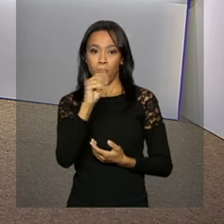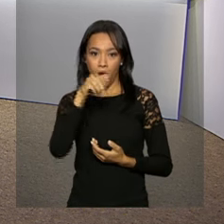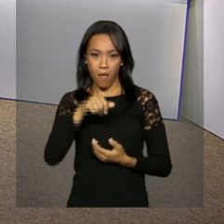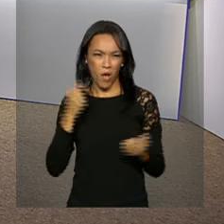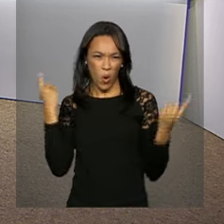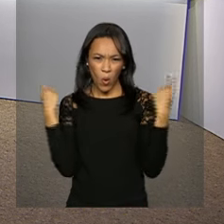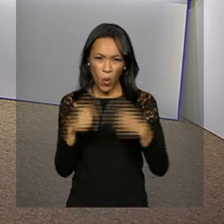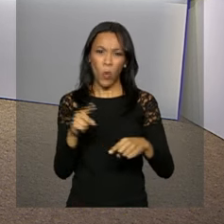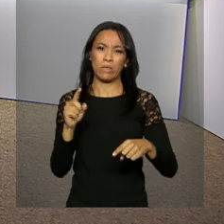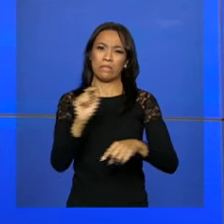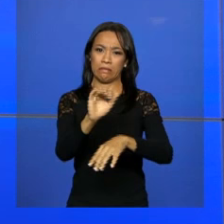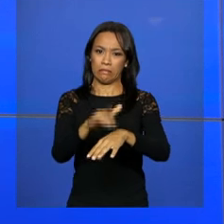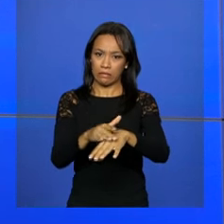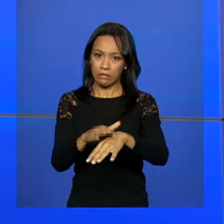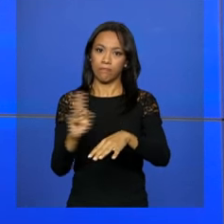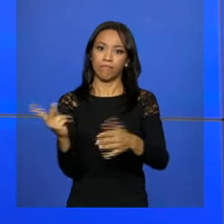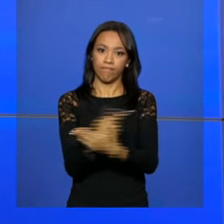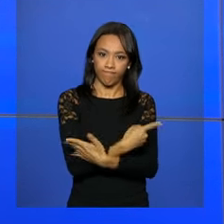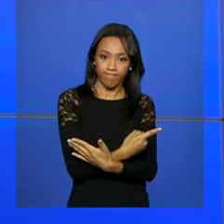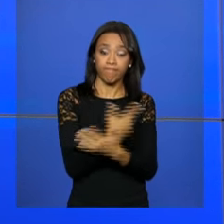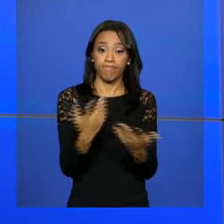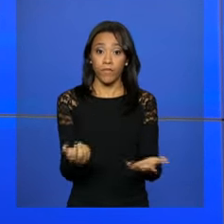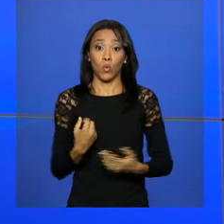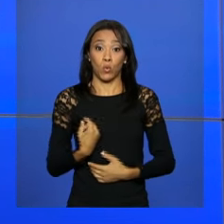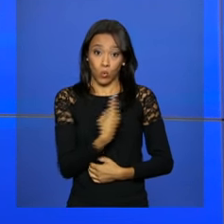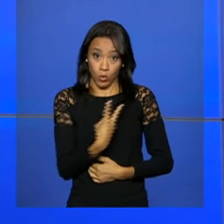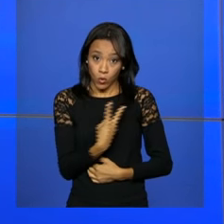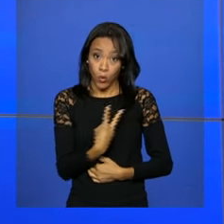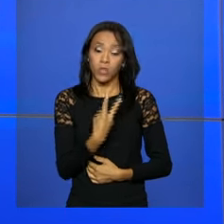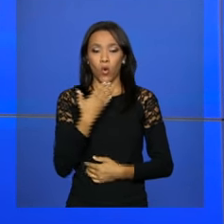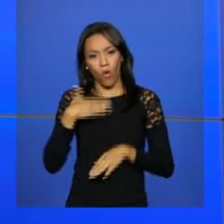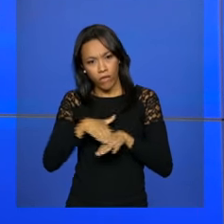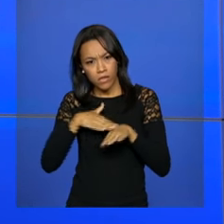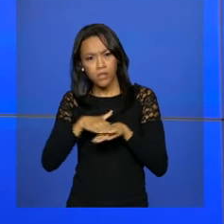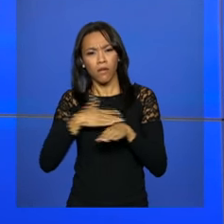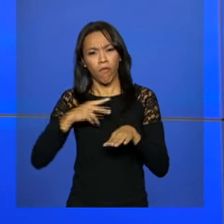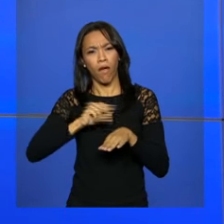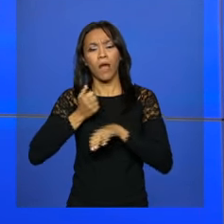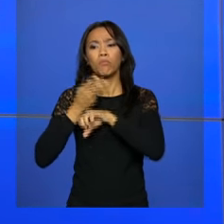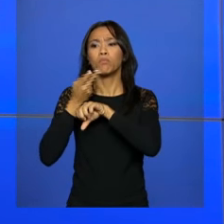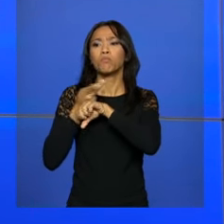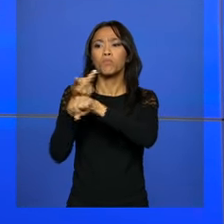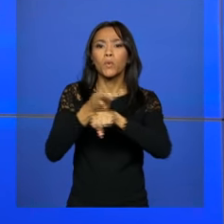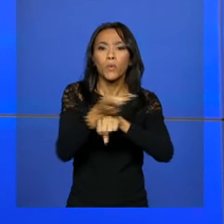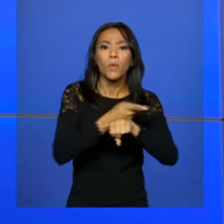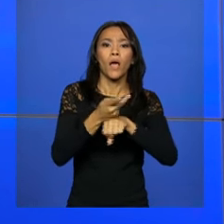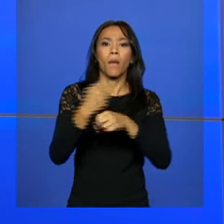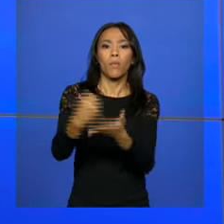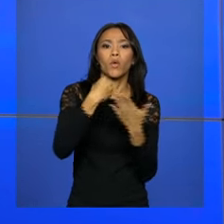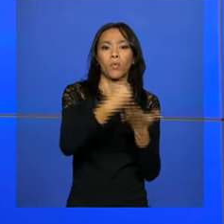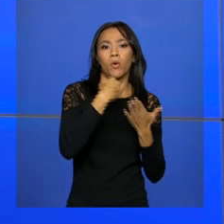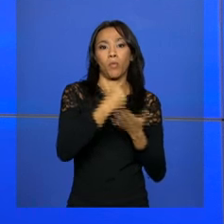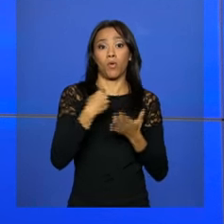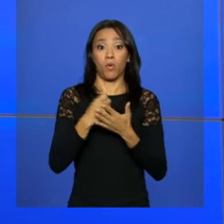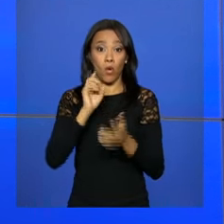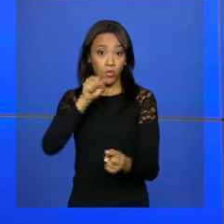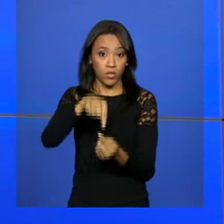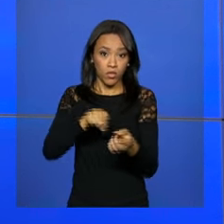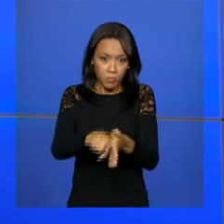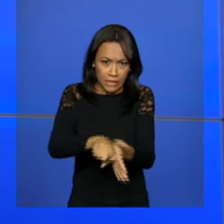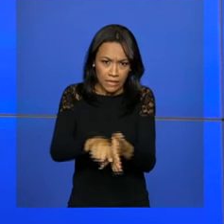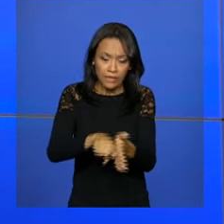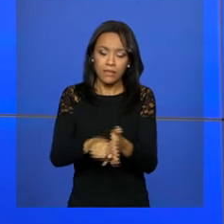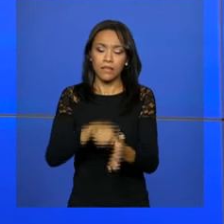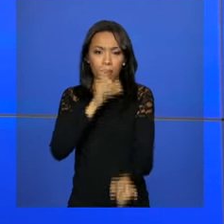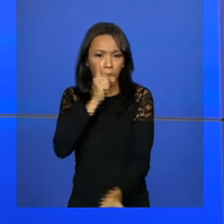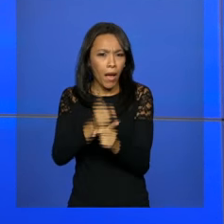contra a doença. Castro e Burbel acertaram que vão buscar cooperação para o desenvolvimento de pesquisas para